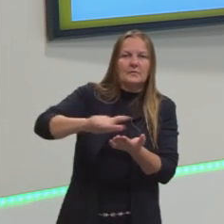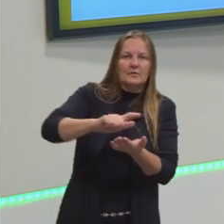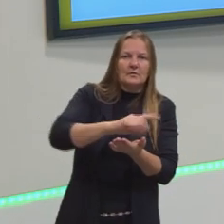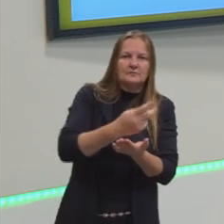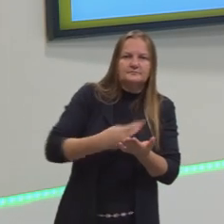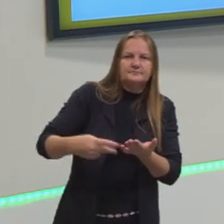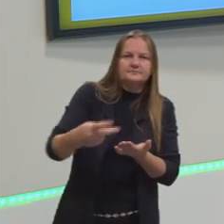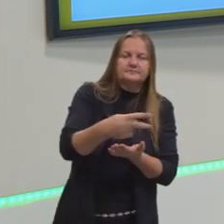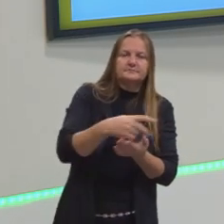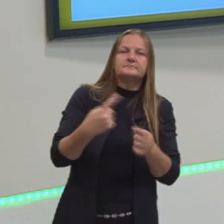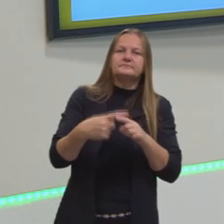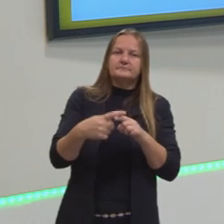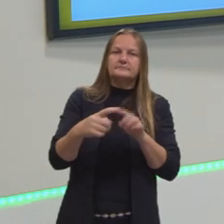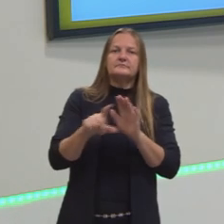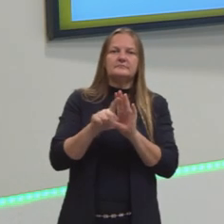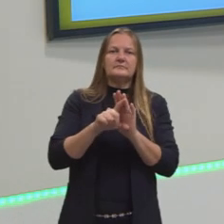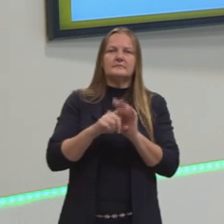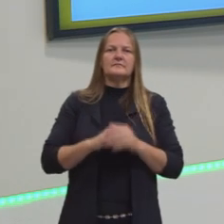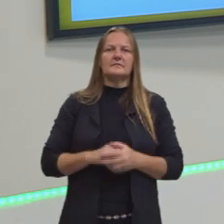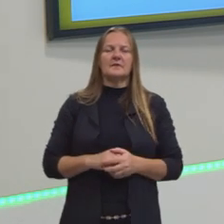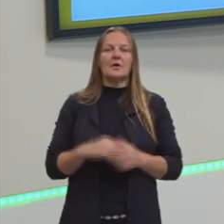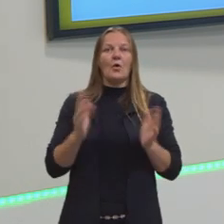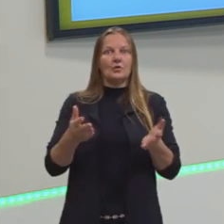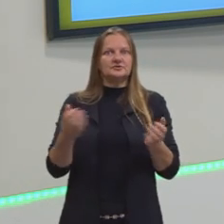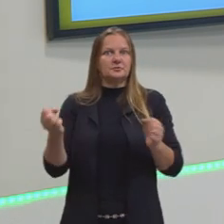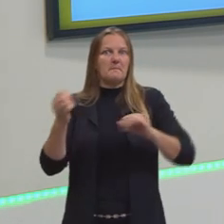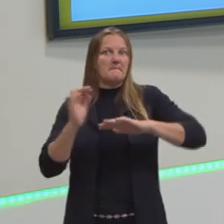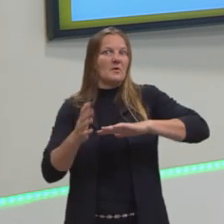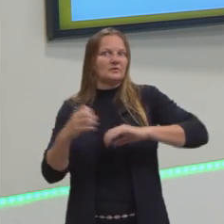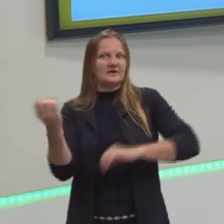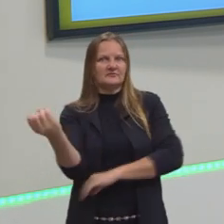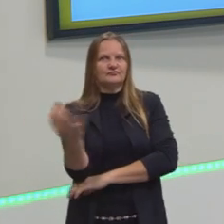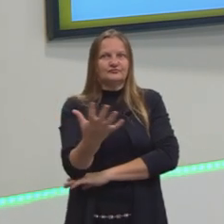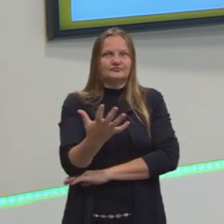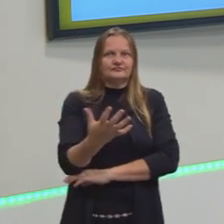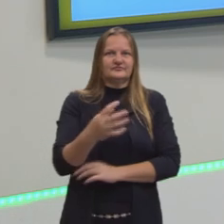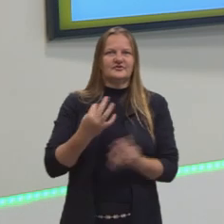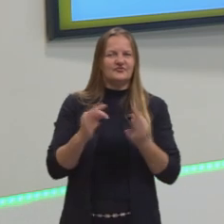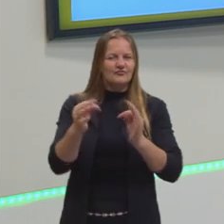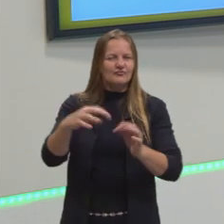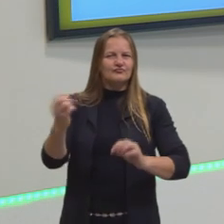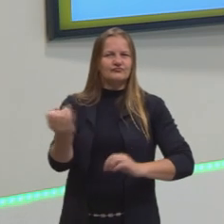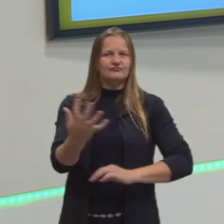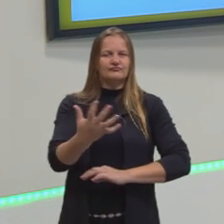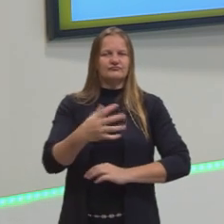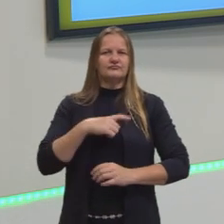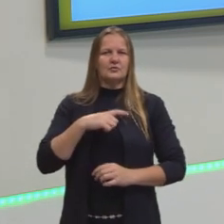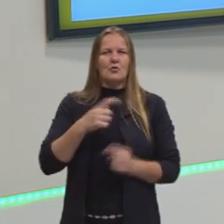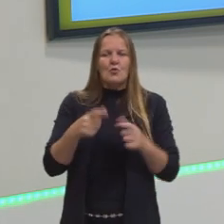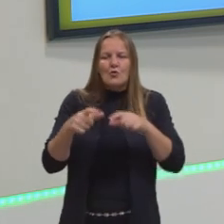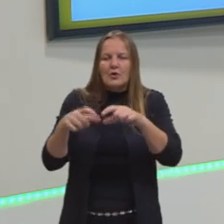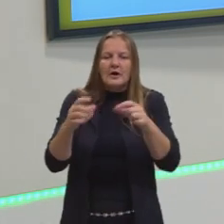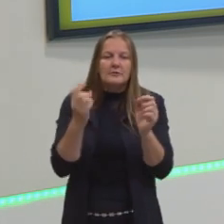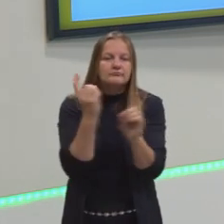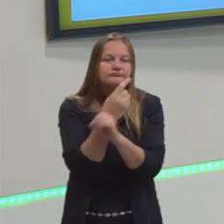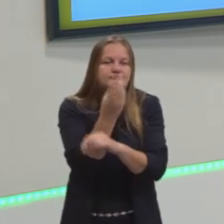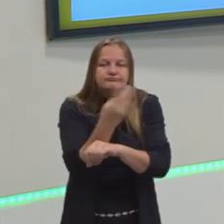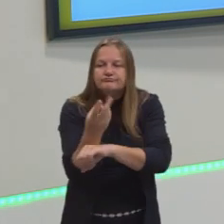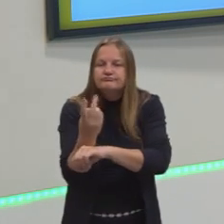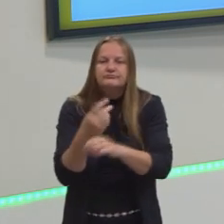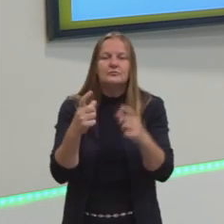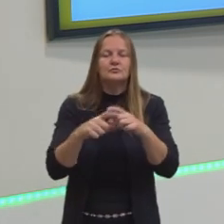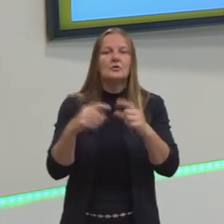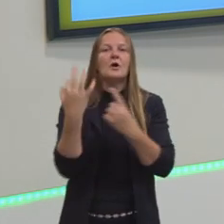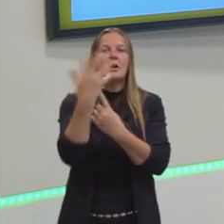cartografia, hoje, claro, uma cartografia mais moderna, e acaba não percebendo o quanto isso está associado, então, com a questão mesmo das